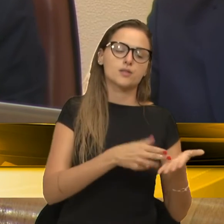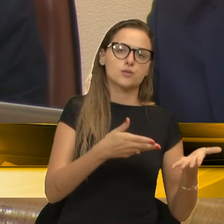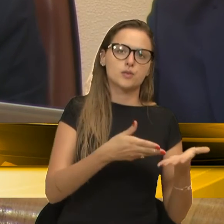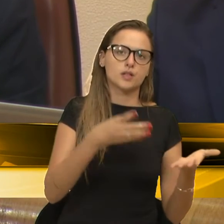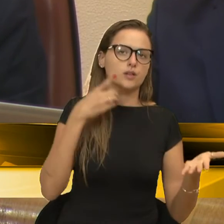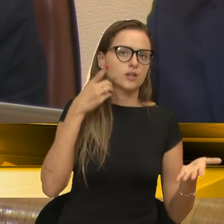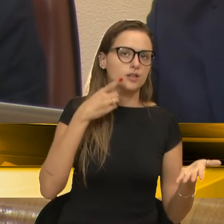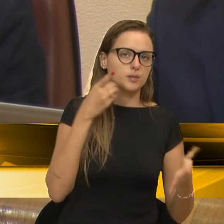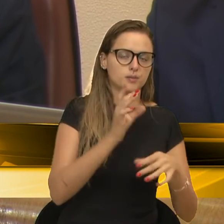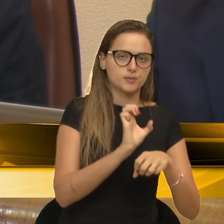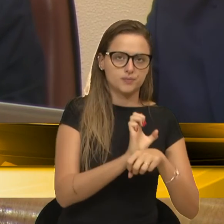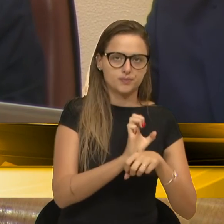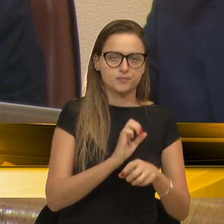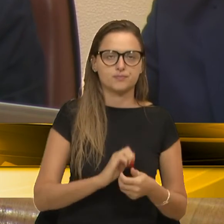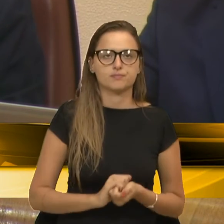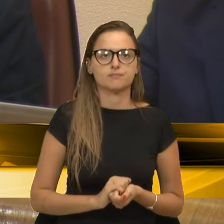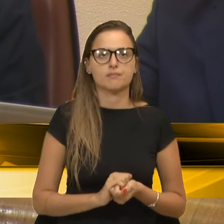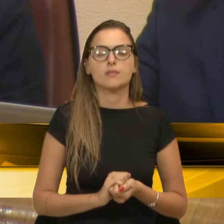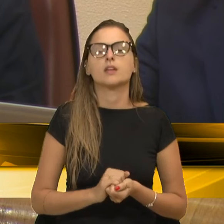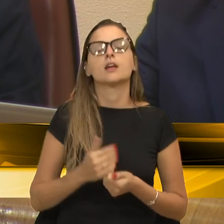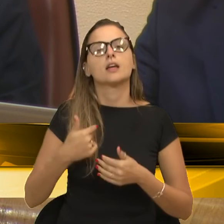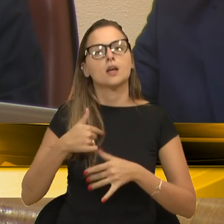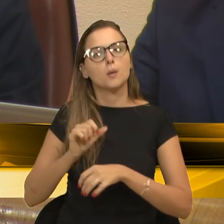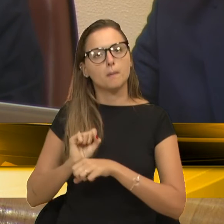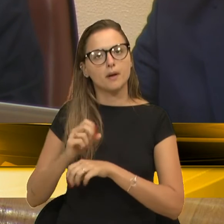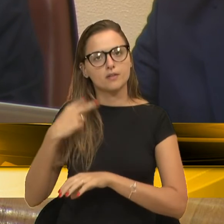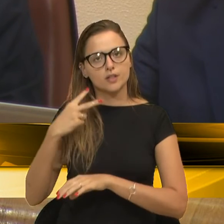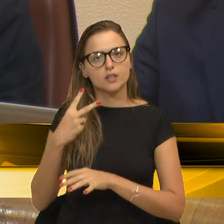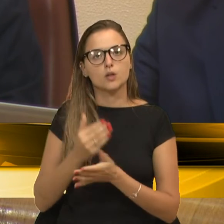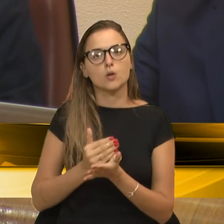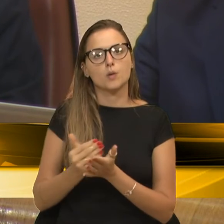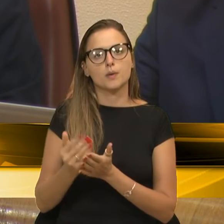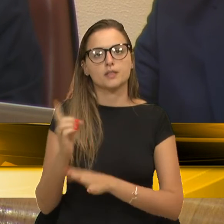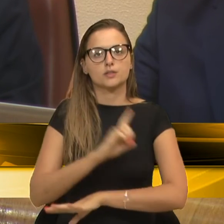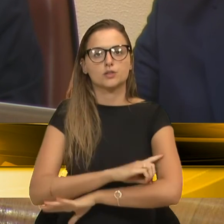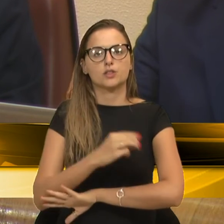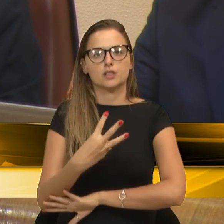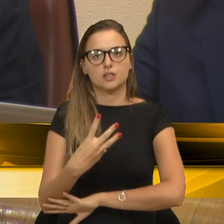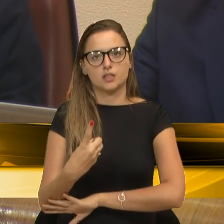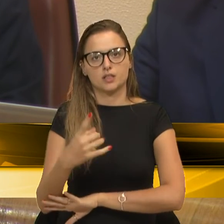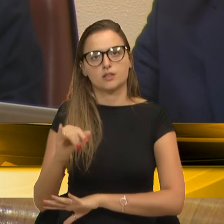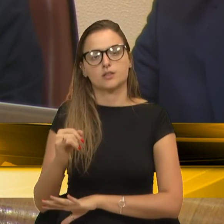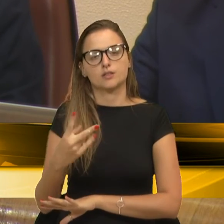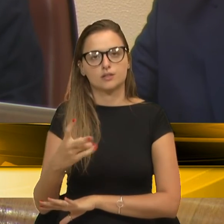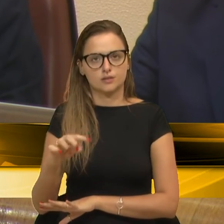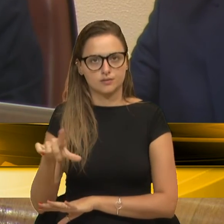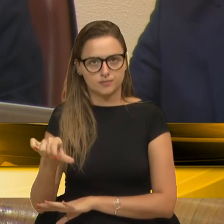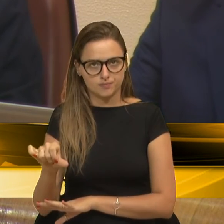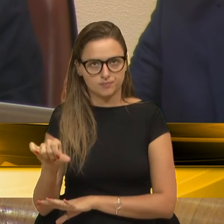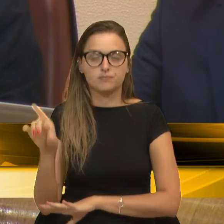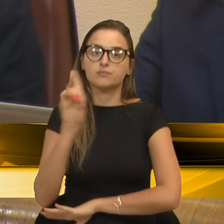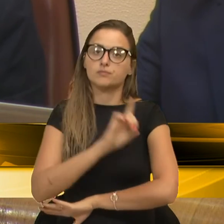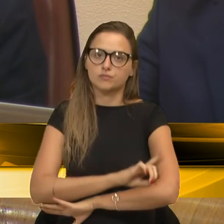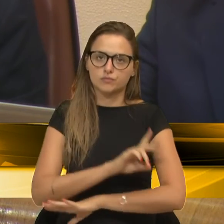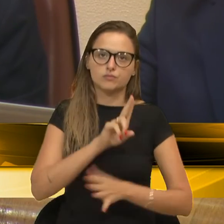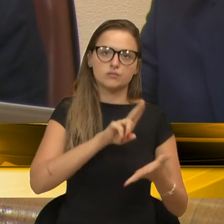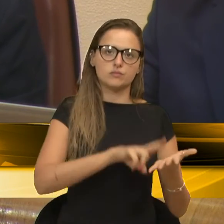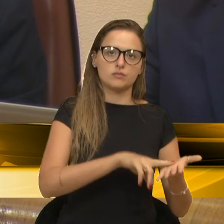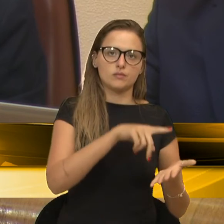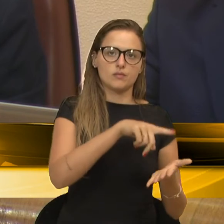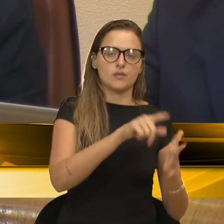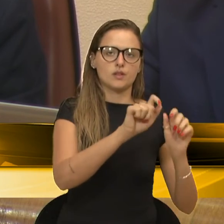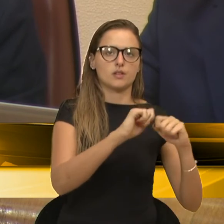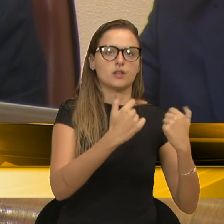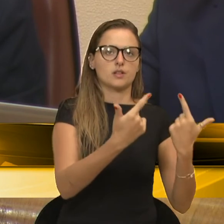deputado estadual. Renúncia a esta a contar a partir de 31 de 1 de 2019, data da posse na Assembleia